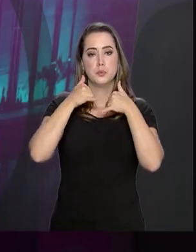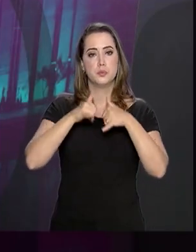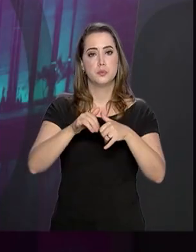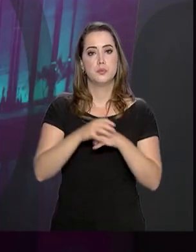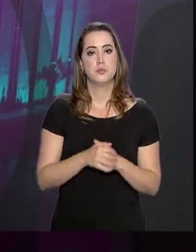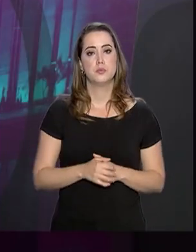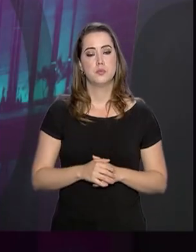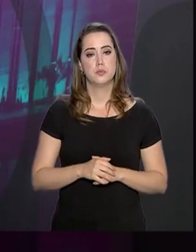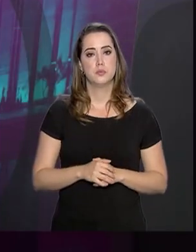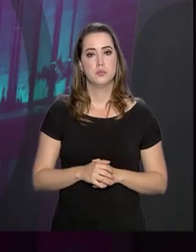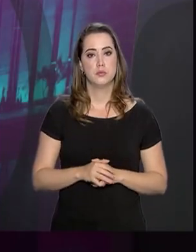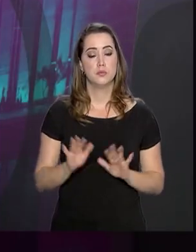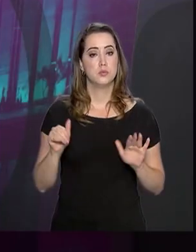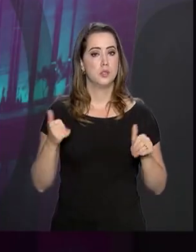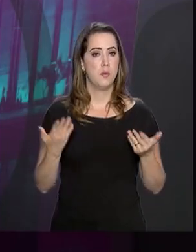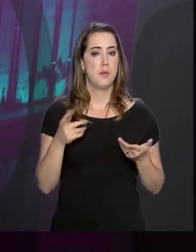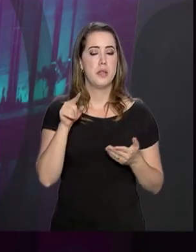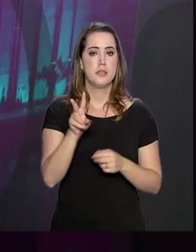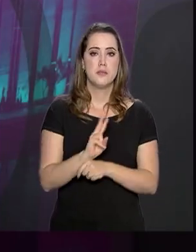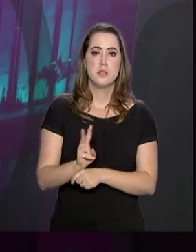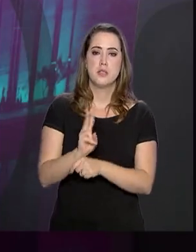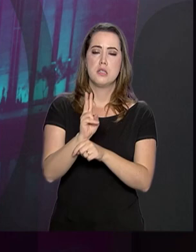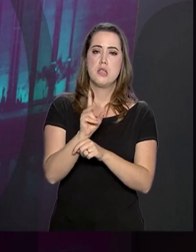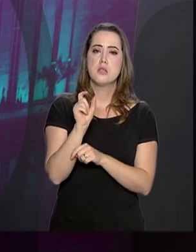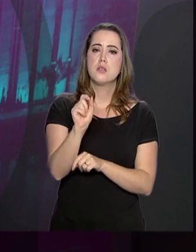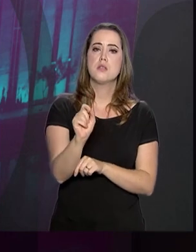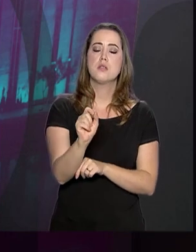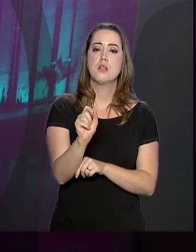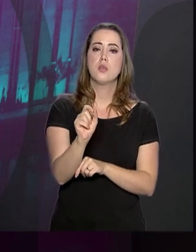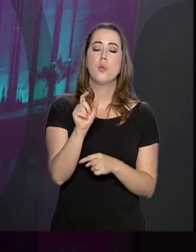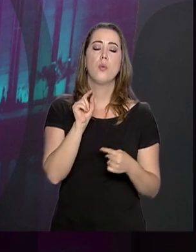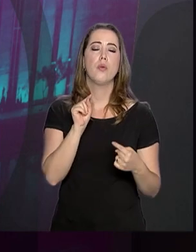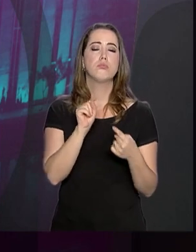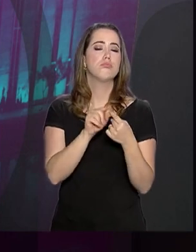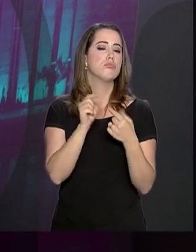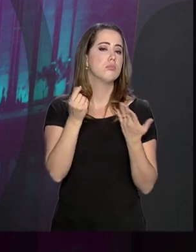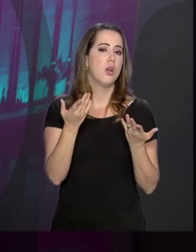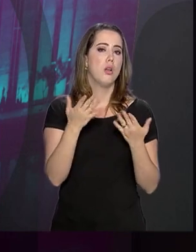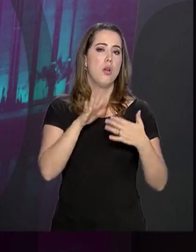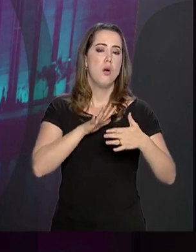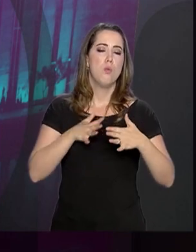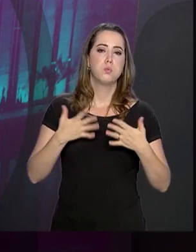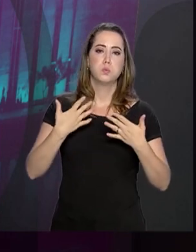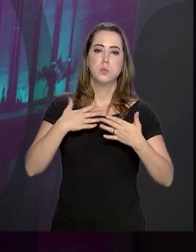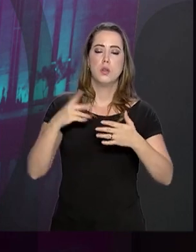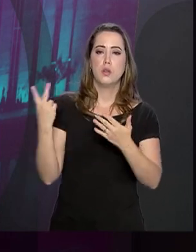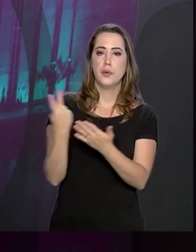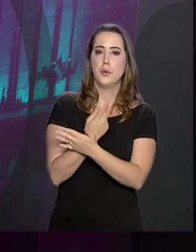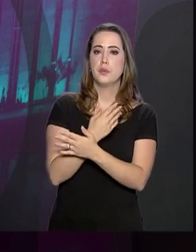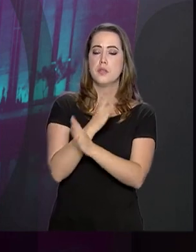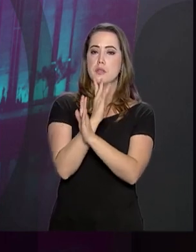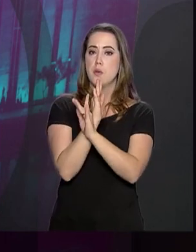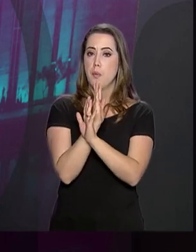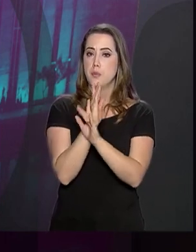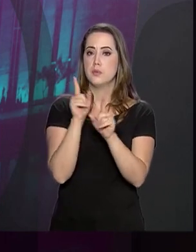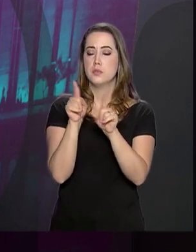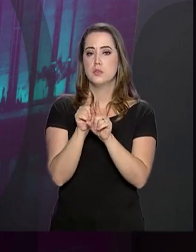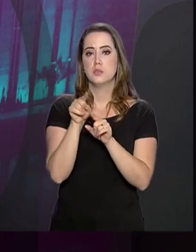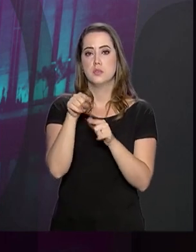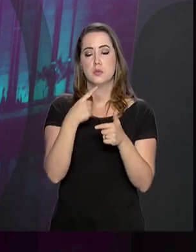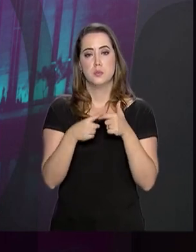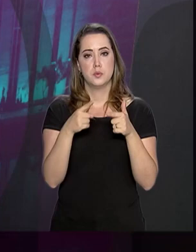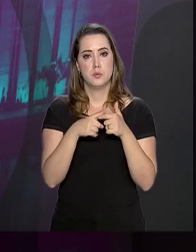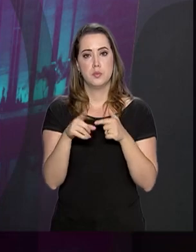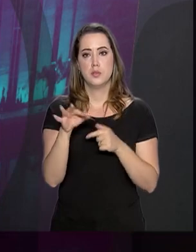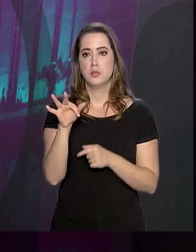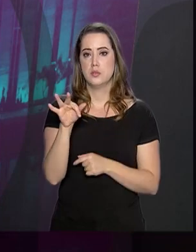E essa fiscalização, Márcia, tem alguma coisa a ver com o rompimento lá, a tragédia de Brumadinho, com o rompimento da barragem de